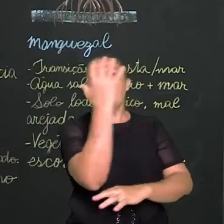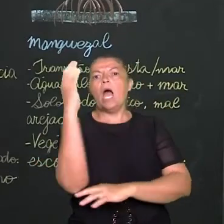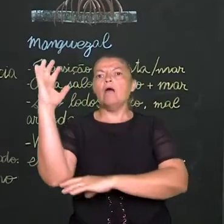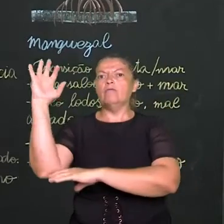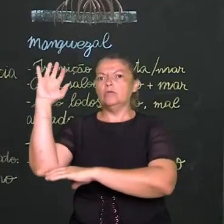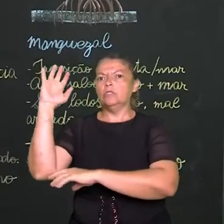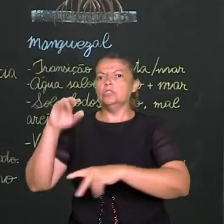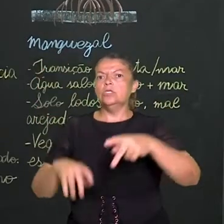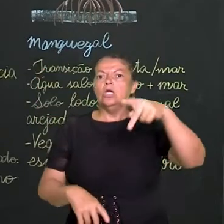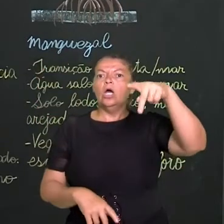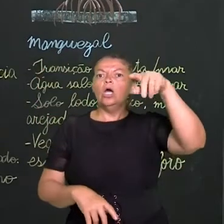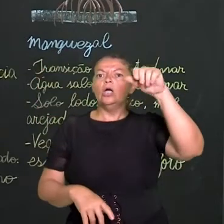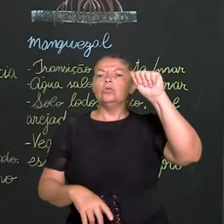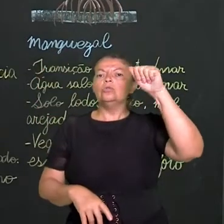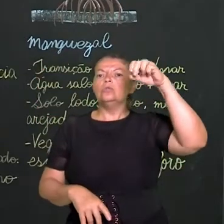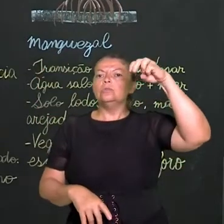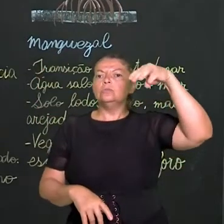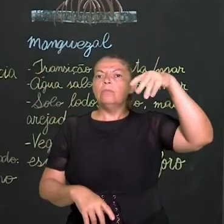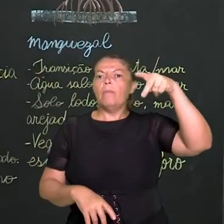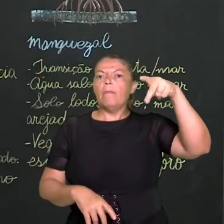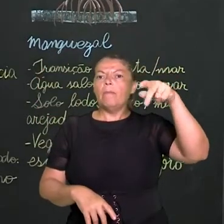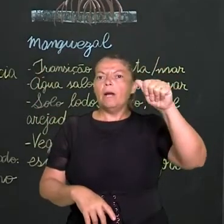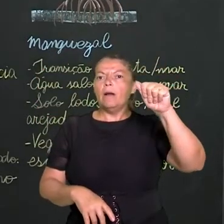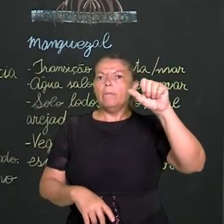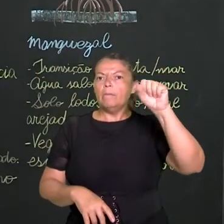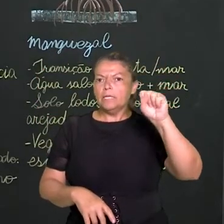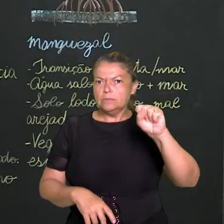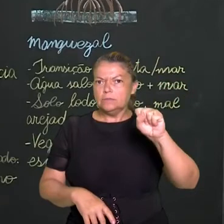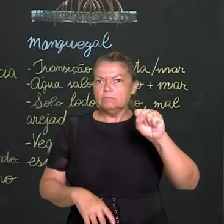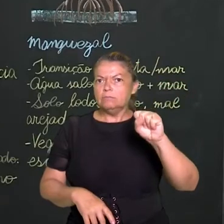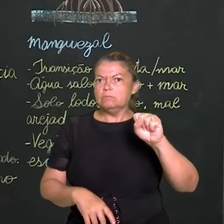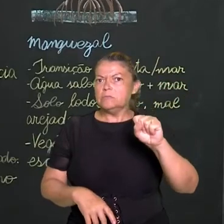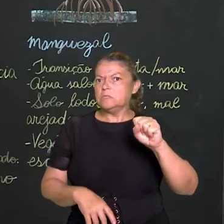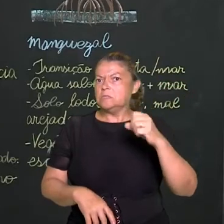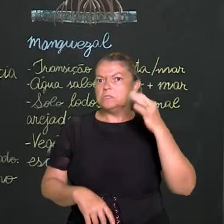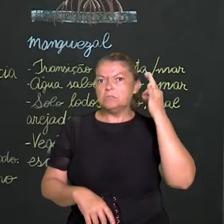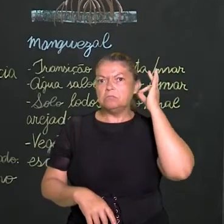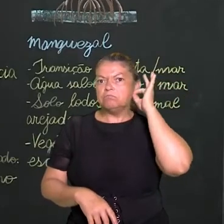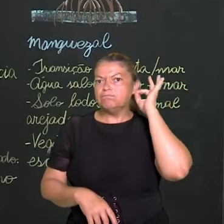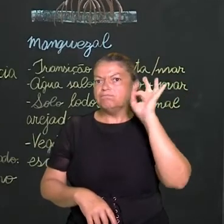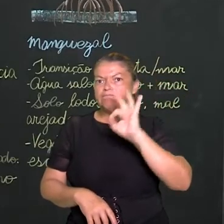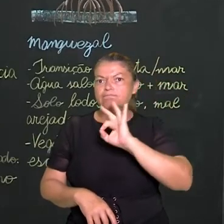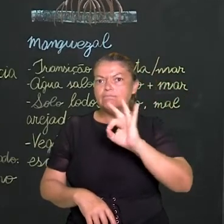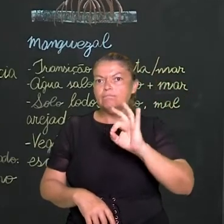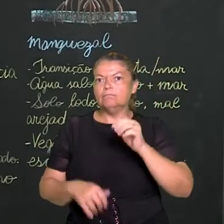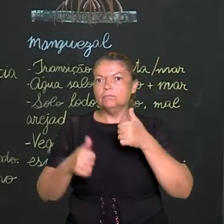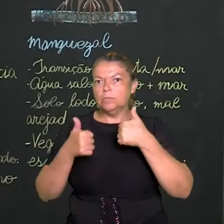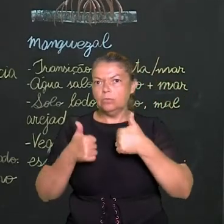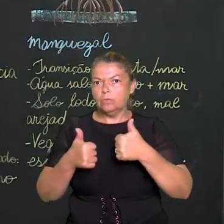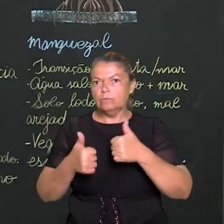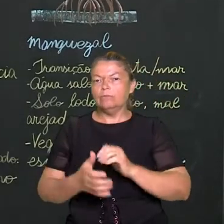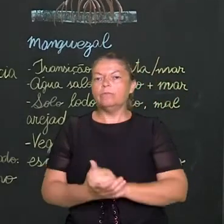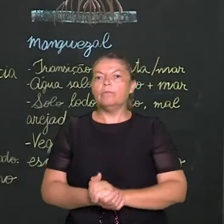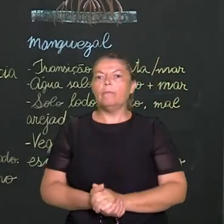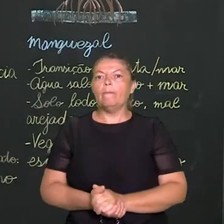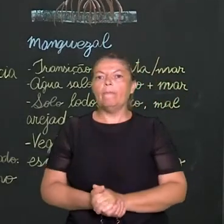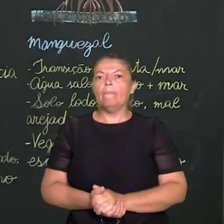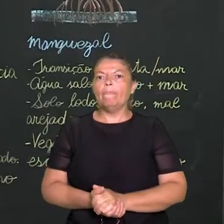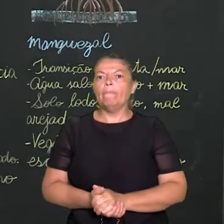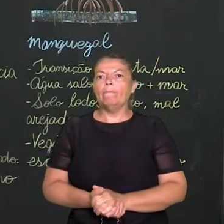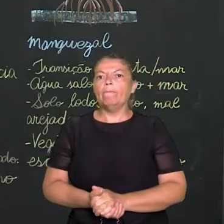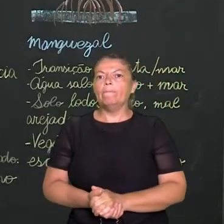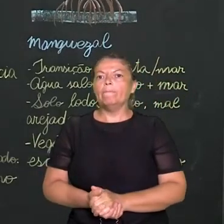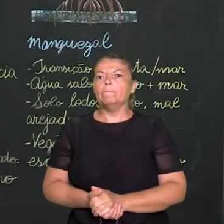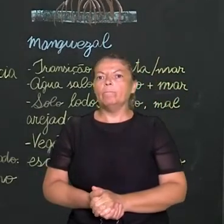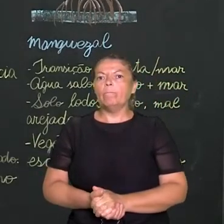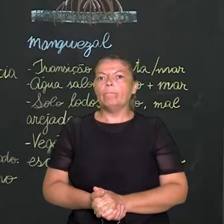aves do pampas são um destaque na sua diversidade. Tranquilo? A gente avança um pouquinho mais e vamos falar